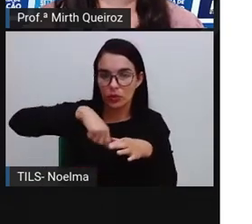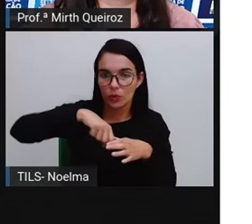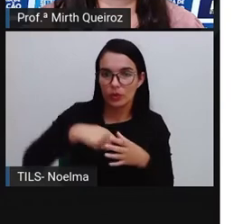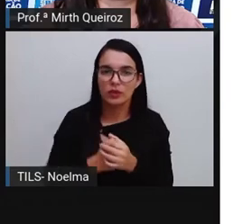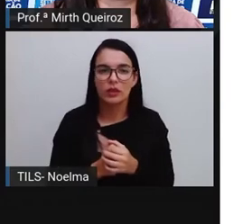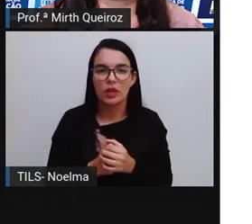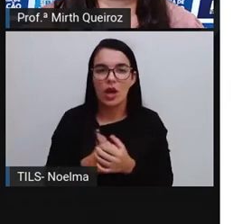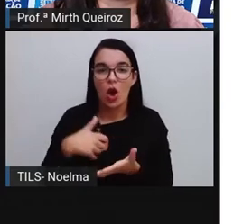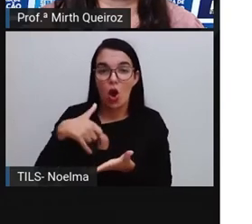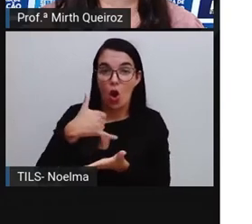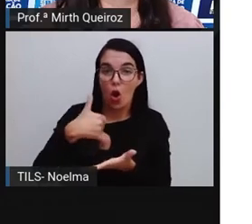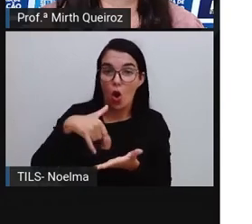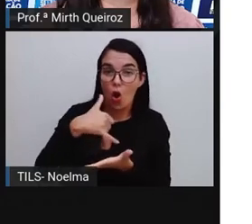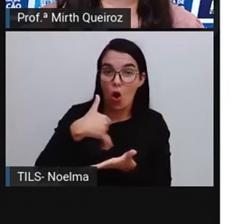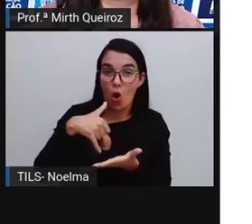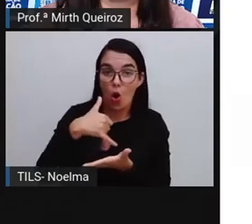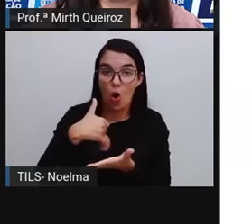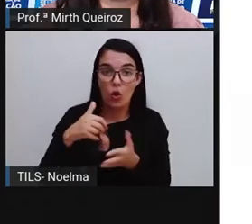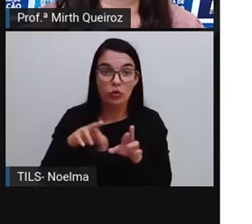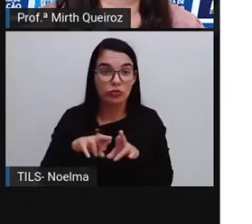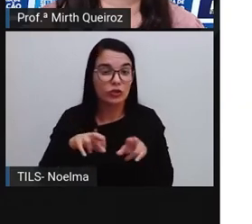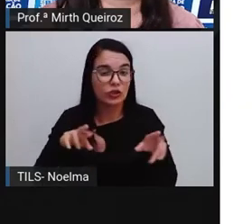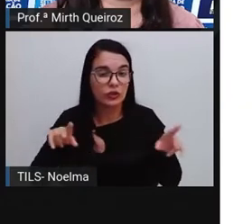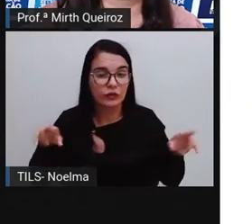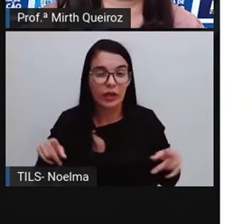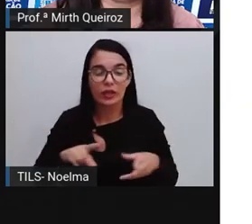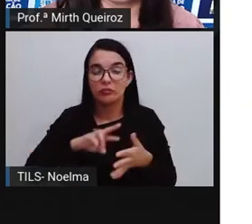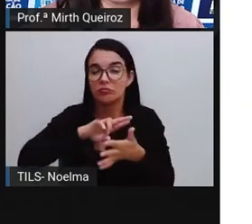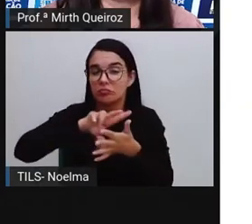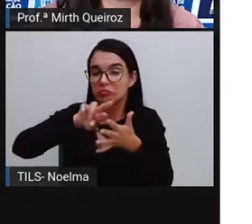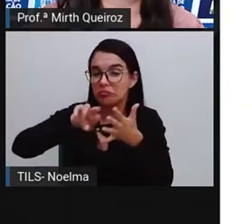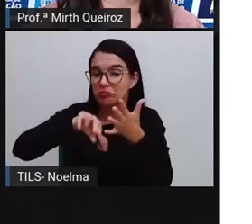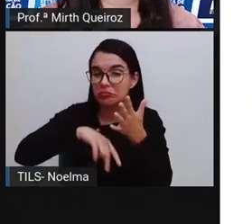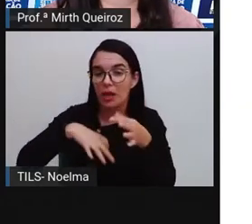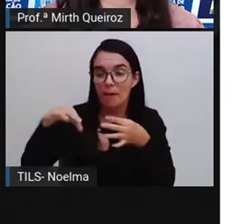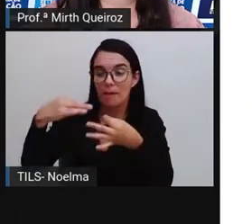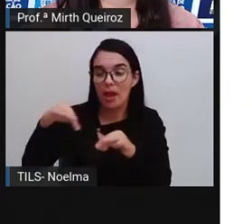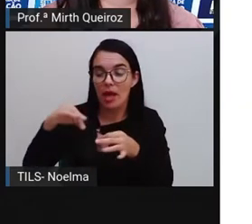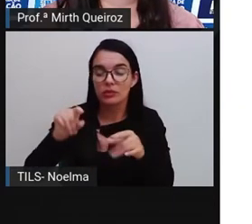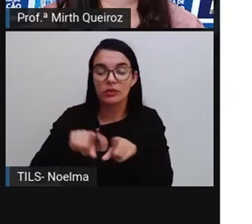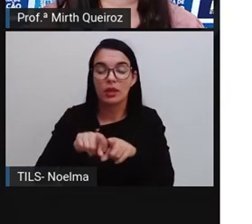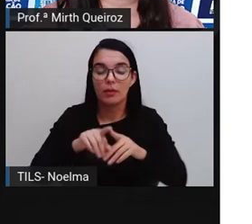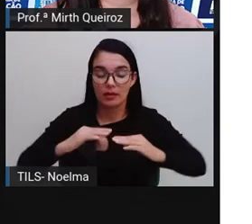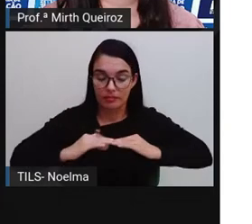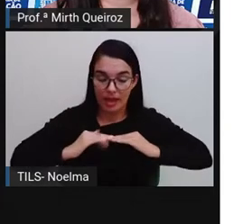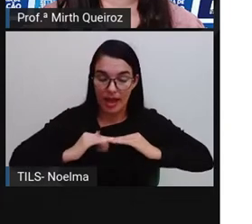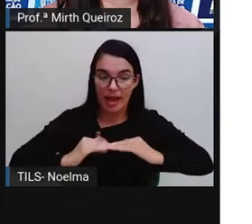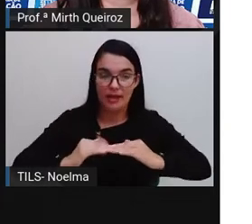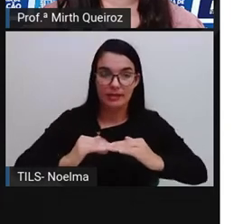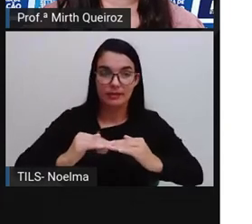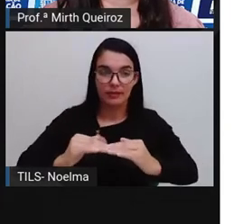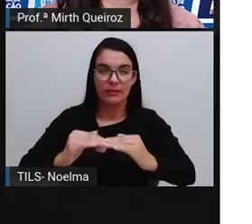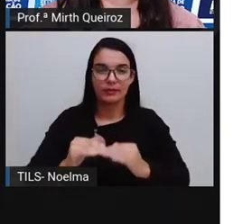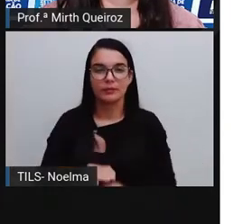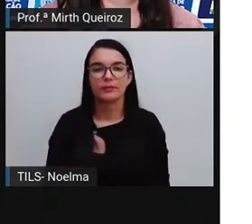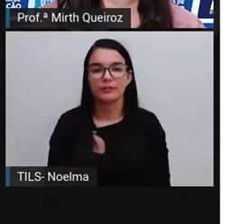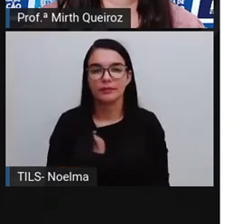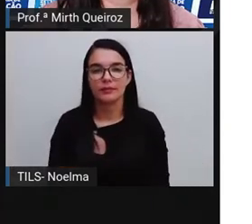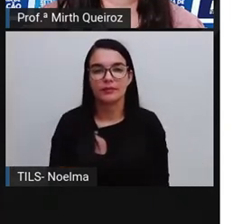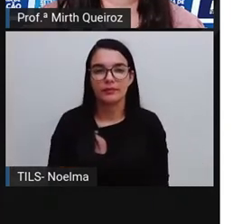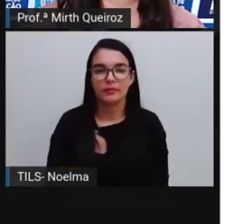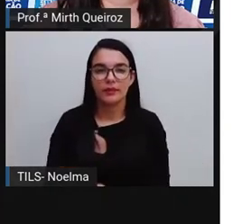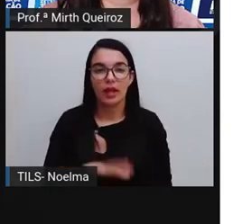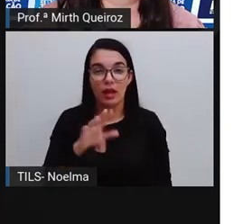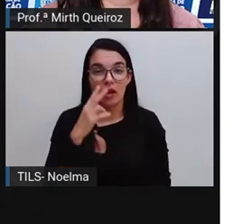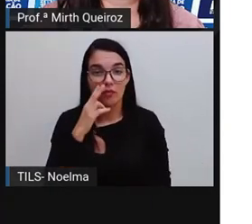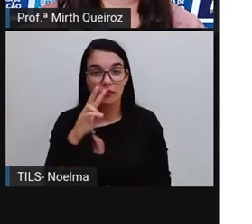Óleos lubrificantes diversos, querosene, plástico e asfalto. São alguns dos derivados do petróleo. Como eu disse